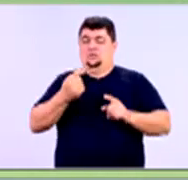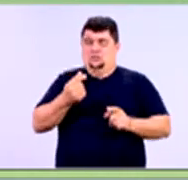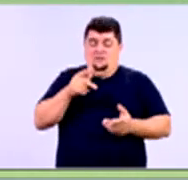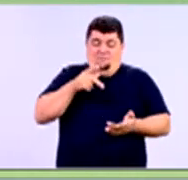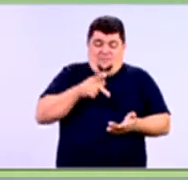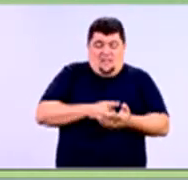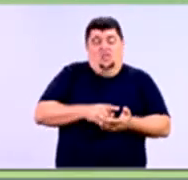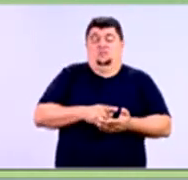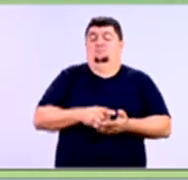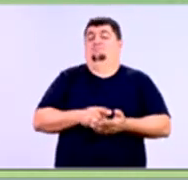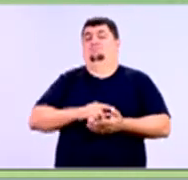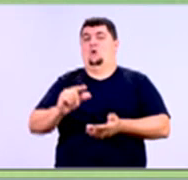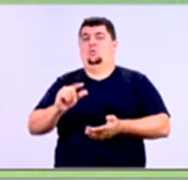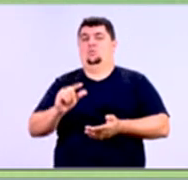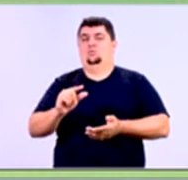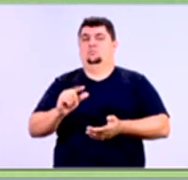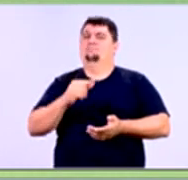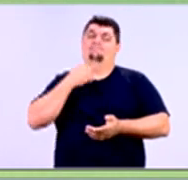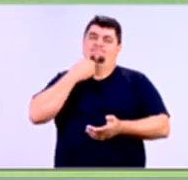instalações,